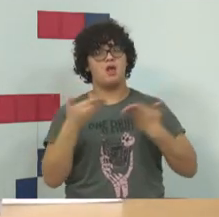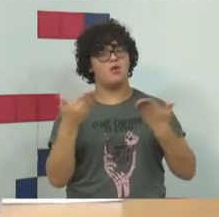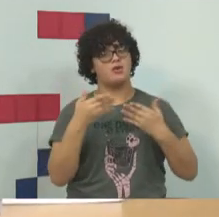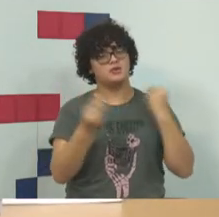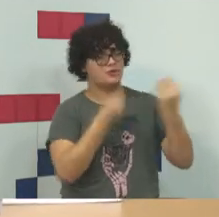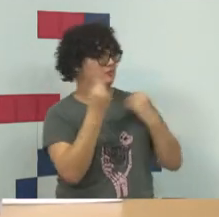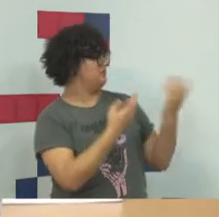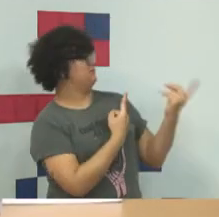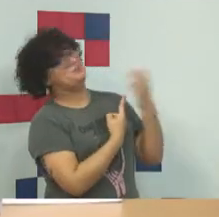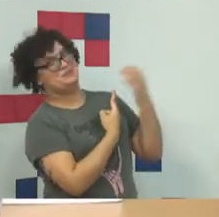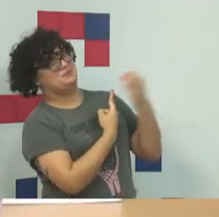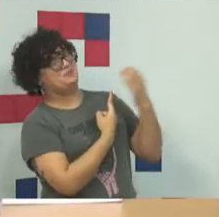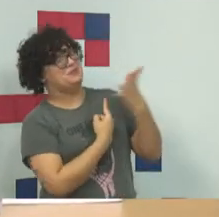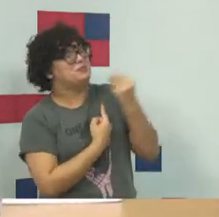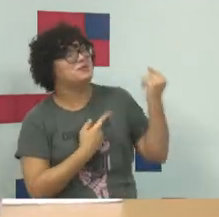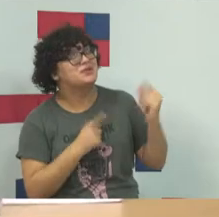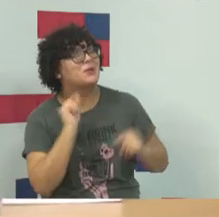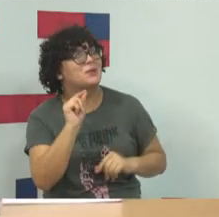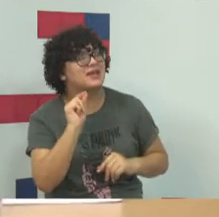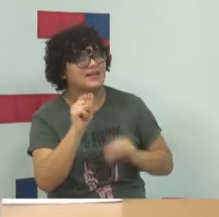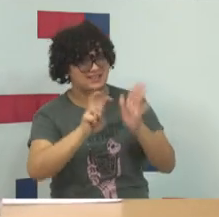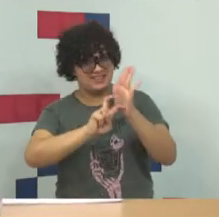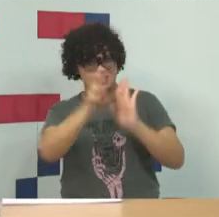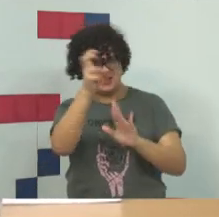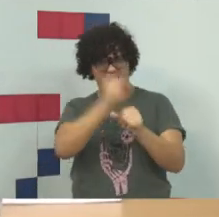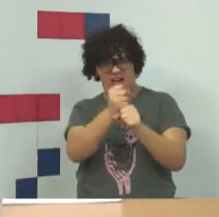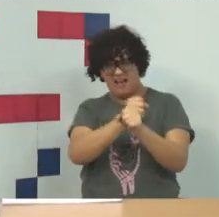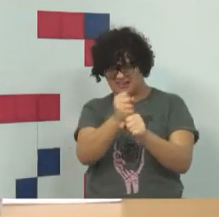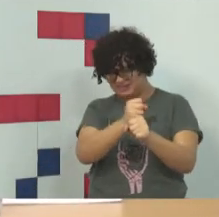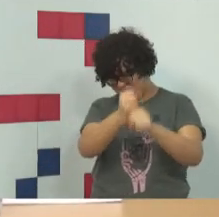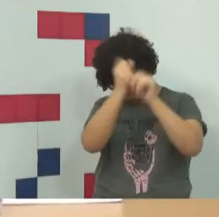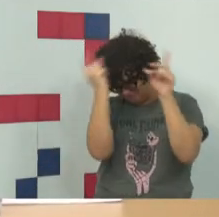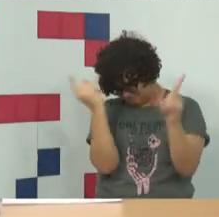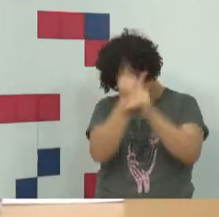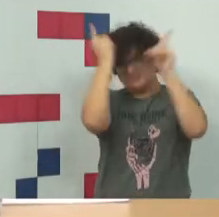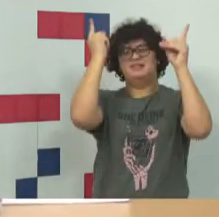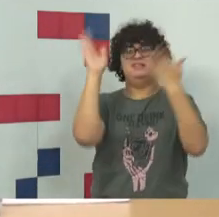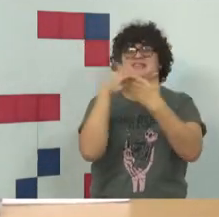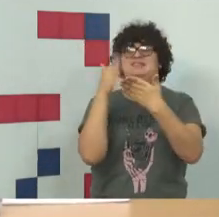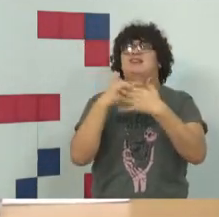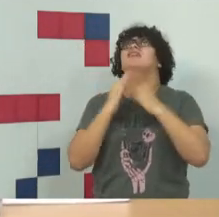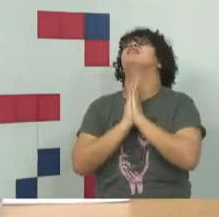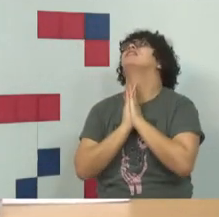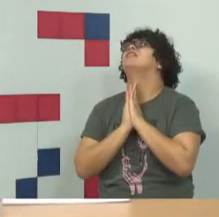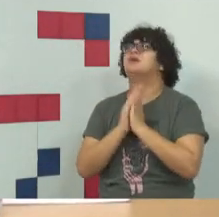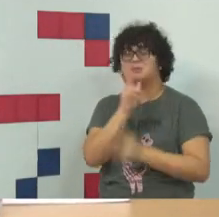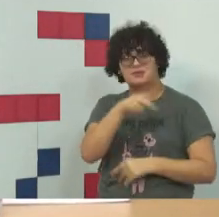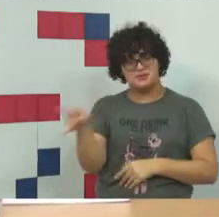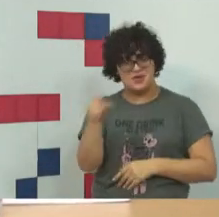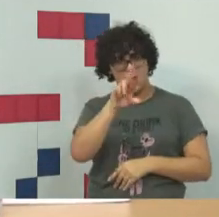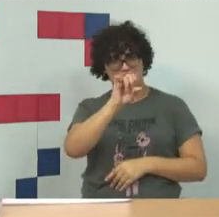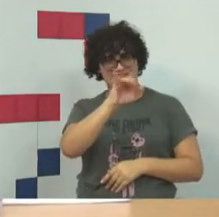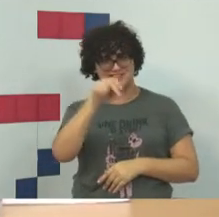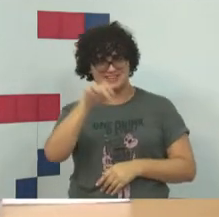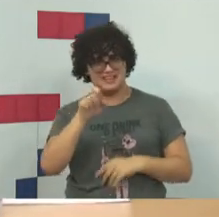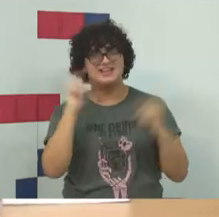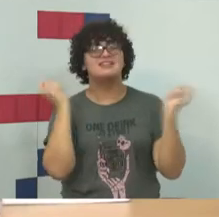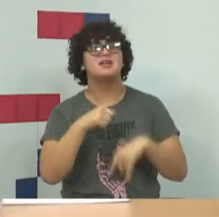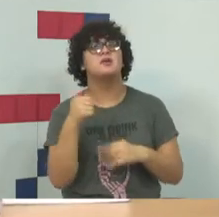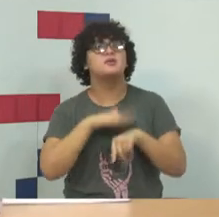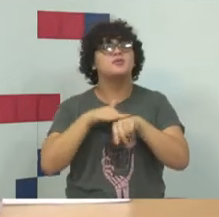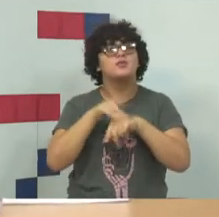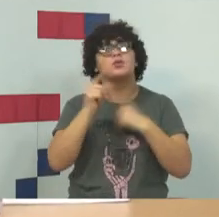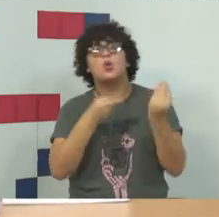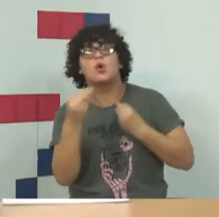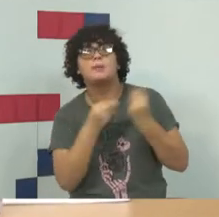quando em um dado momento na faculdade, no meu quinto ano de faculdade, eu encontrei o livro do professor Rossini, fui conversar com ele, promotor de justiça na época,